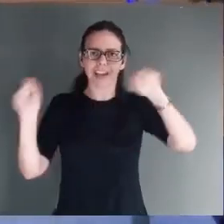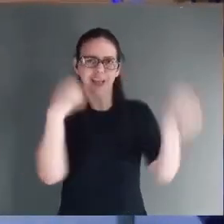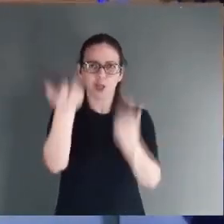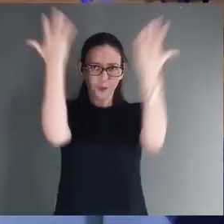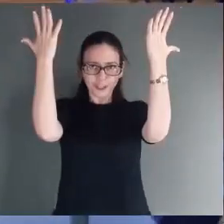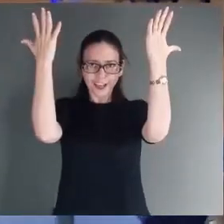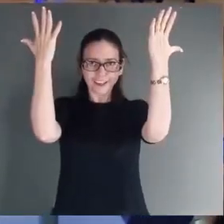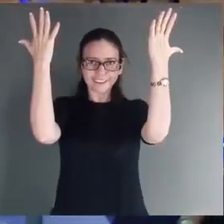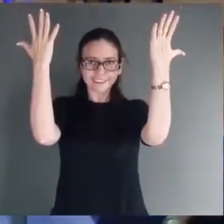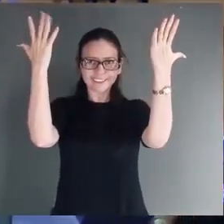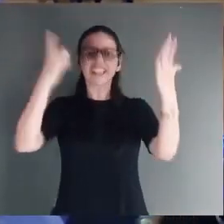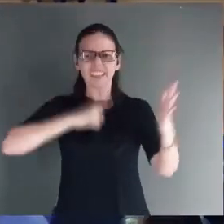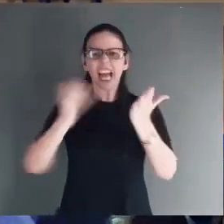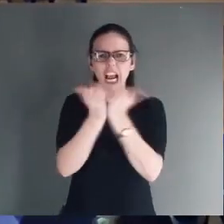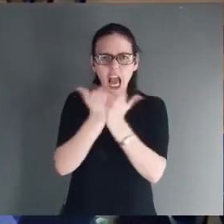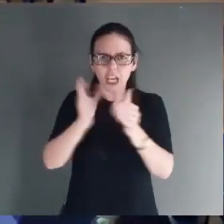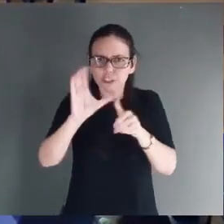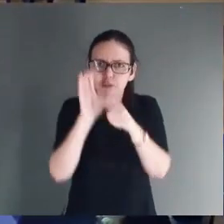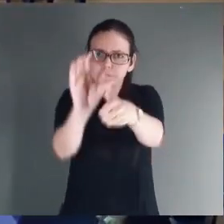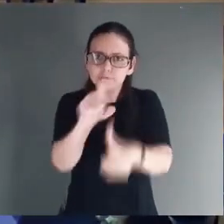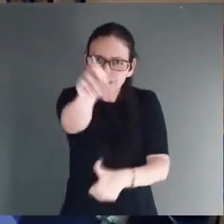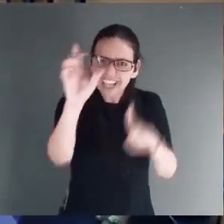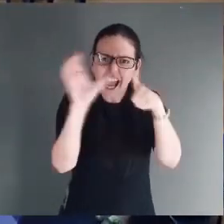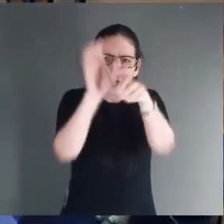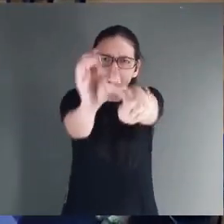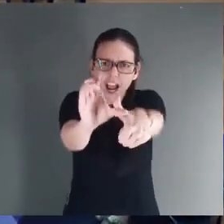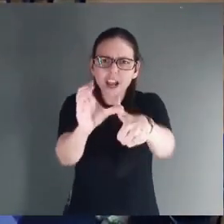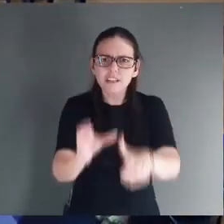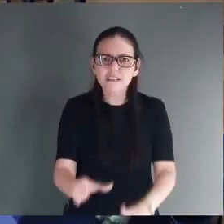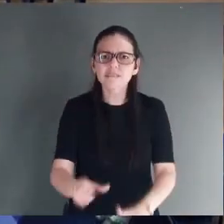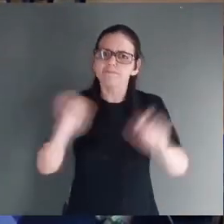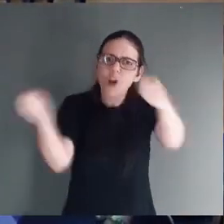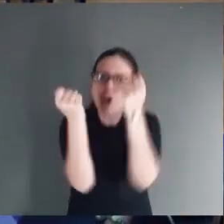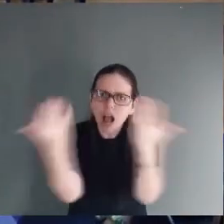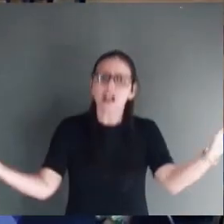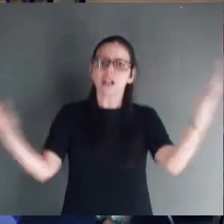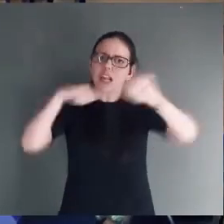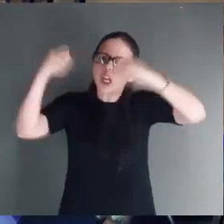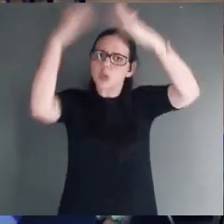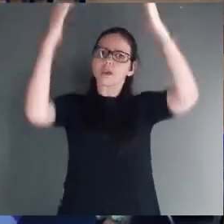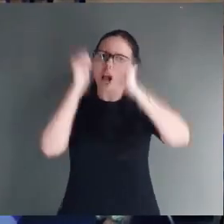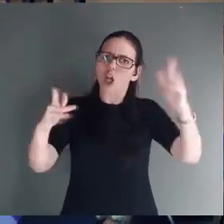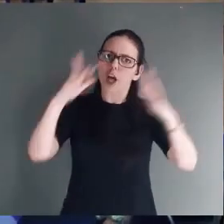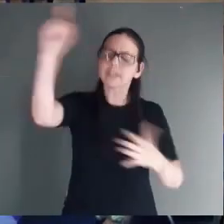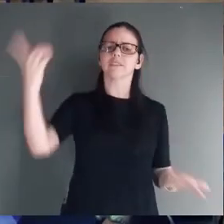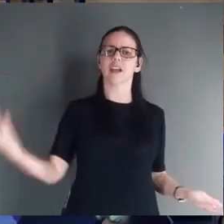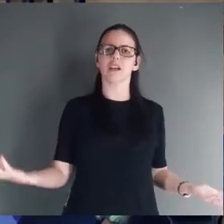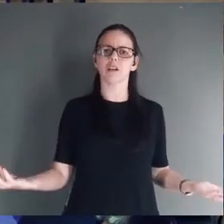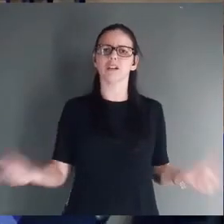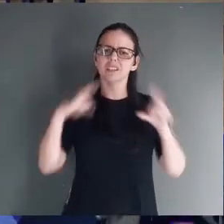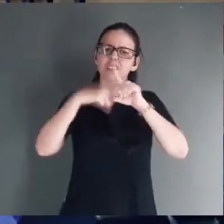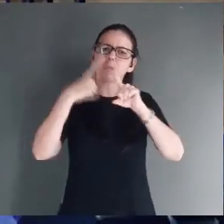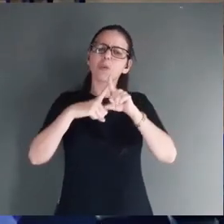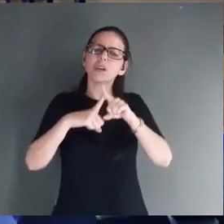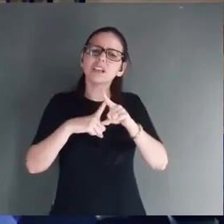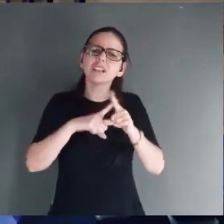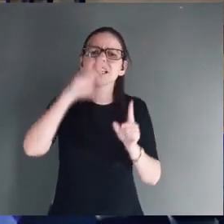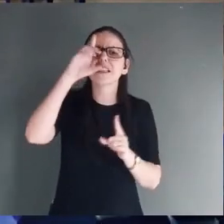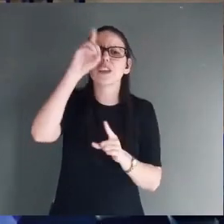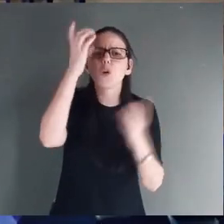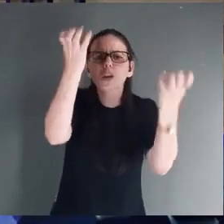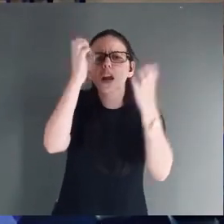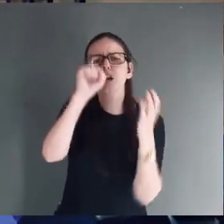Aleluia. Tem crente aqui para dar glória a Deus. Ele é especialista. Por que que Deus esconderia seu bem mais